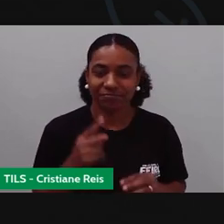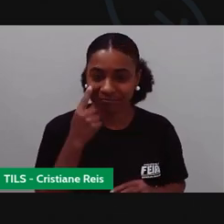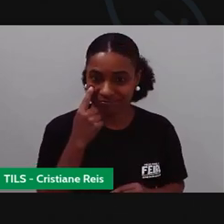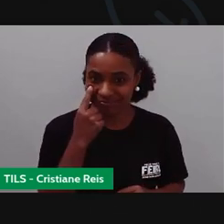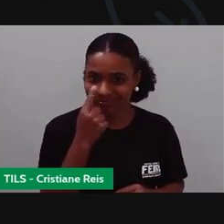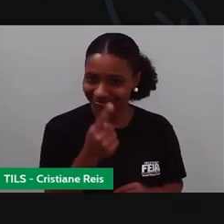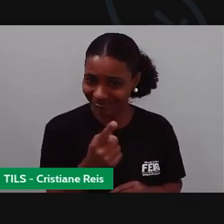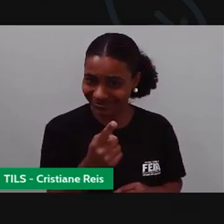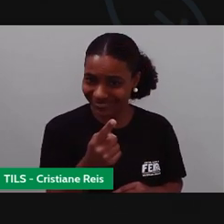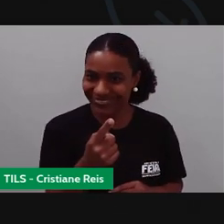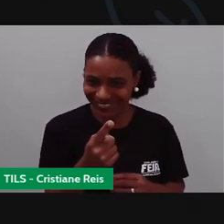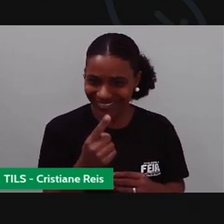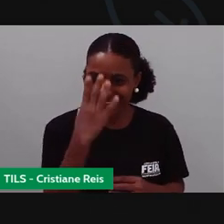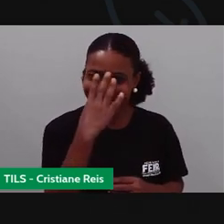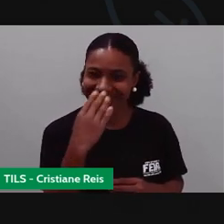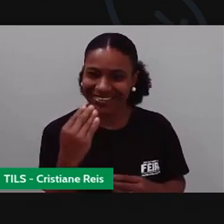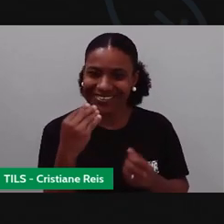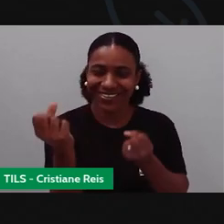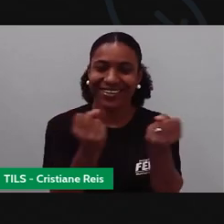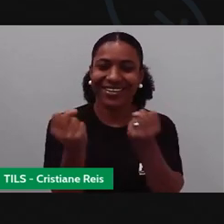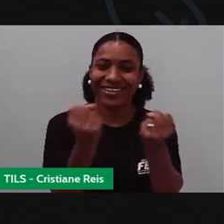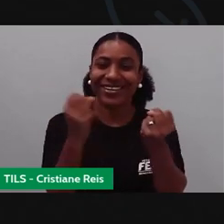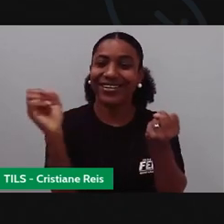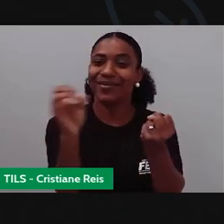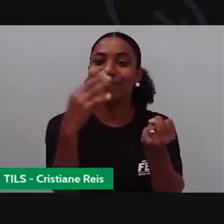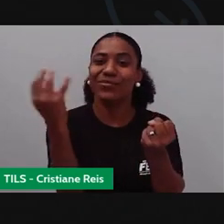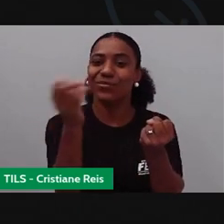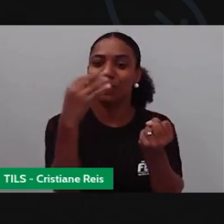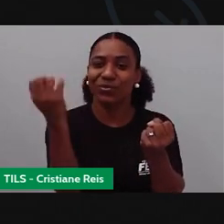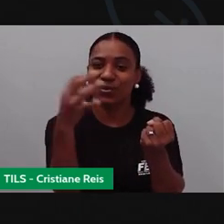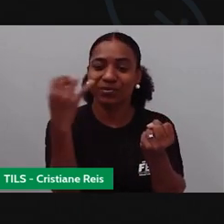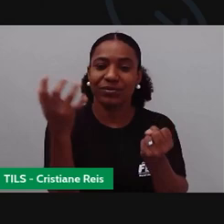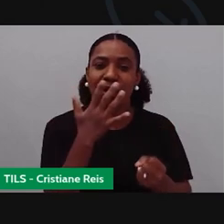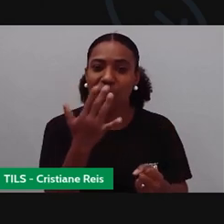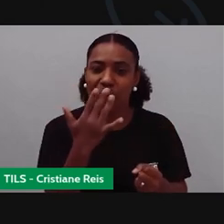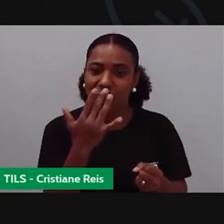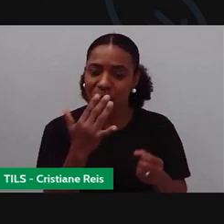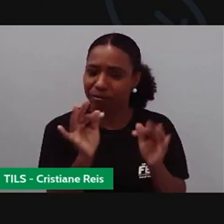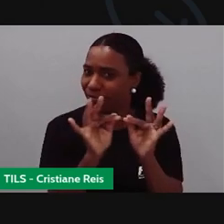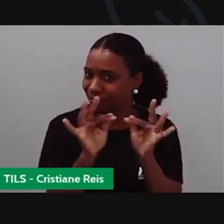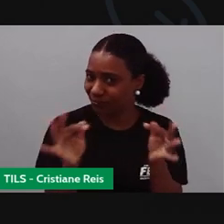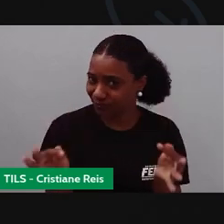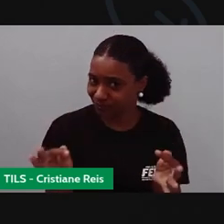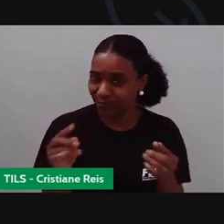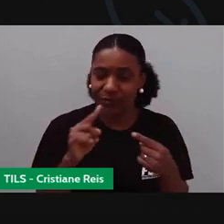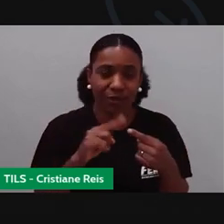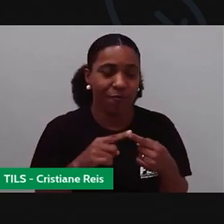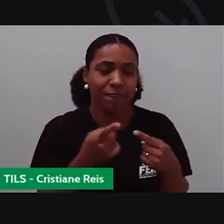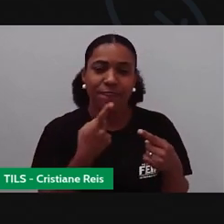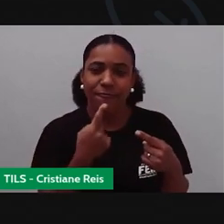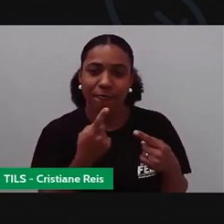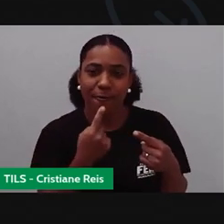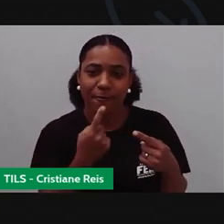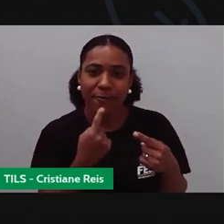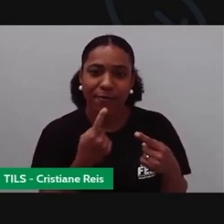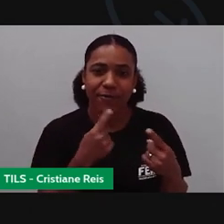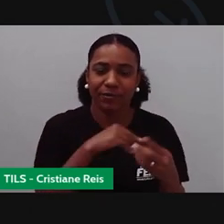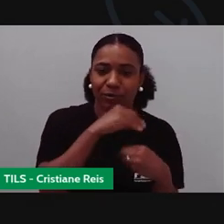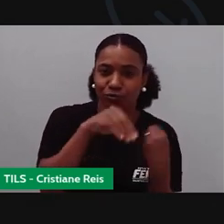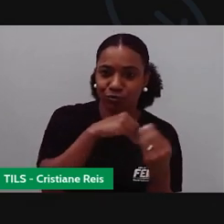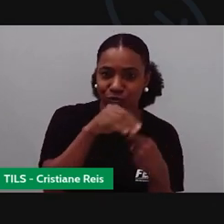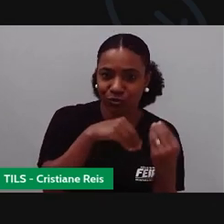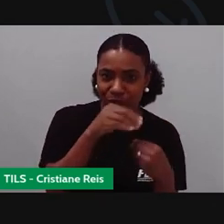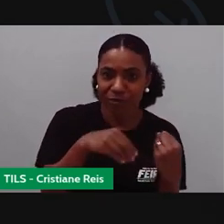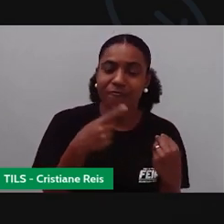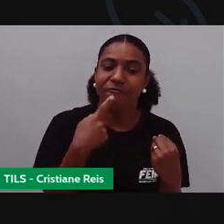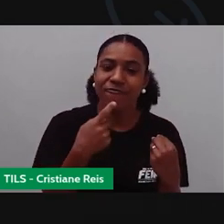A minha ambulância. E que cores eu utilizei? Bem básica, né? Eu usei o vermelho, depois eu misturei o vermelho